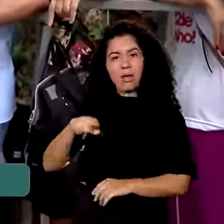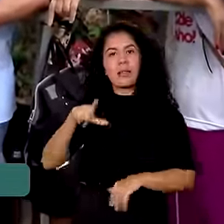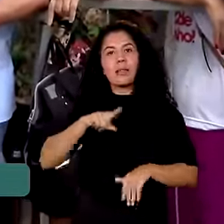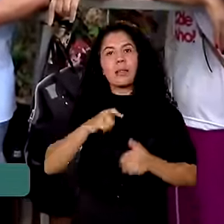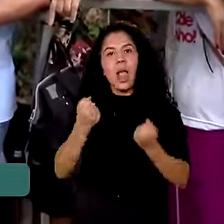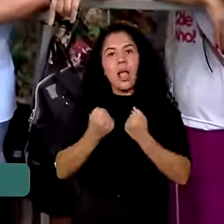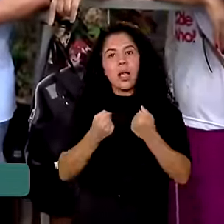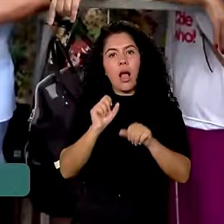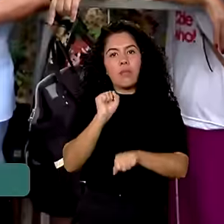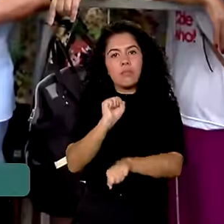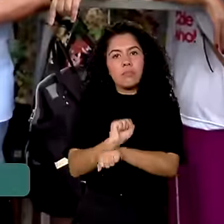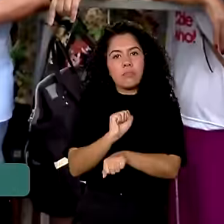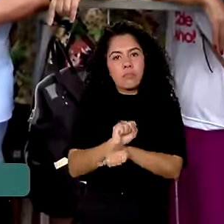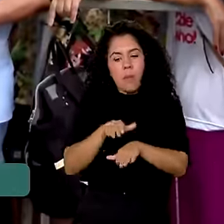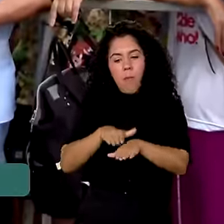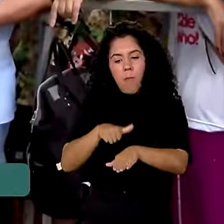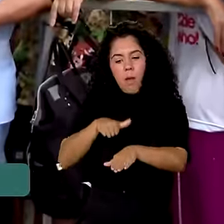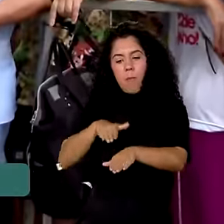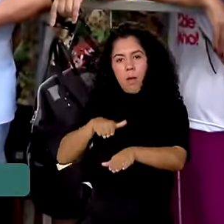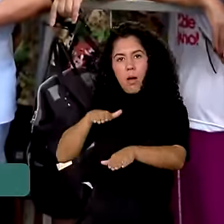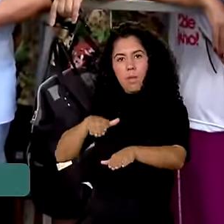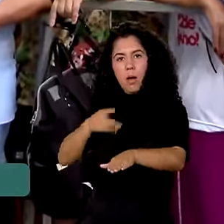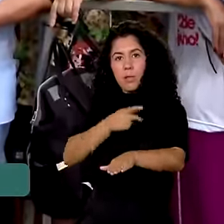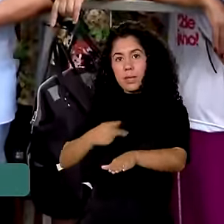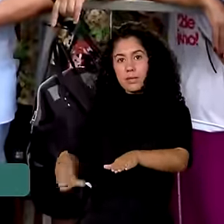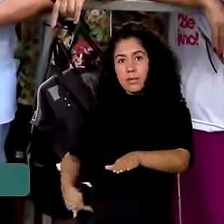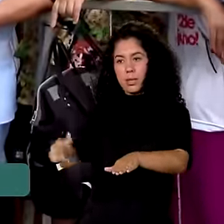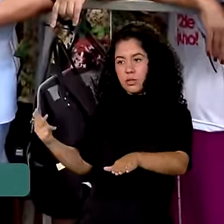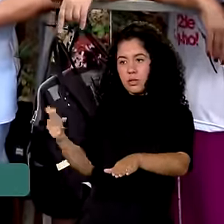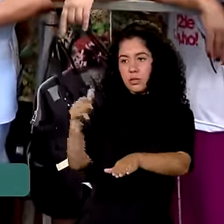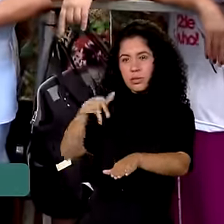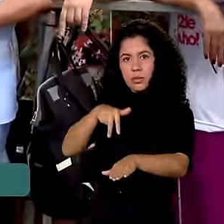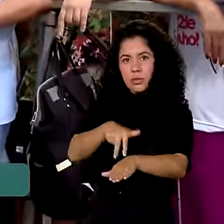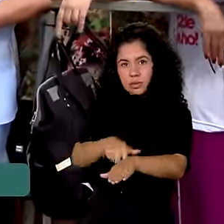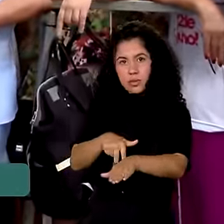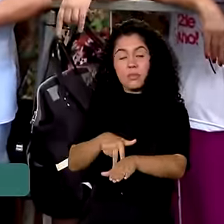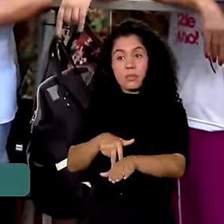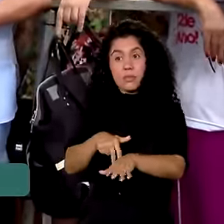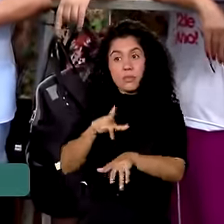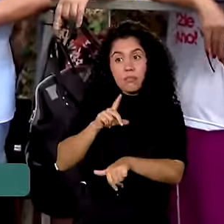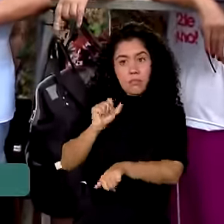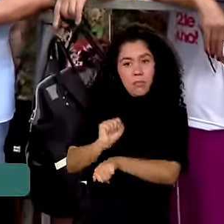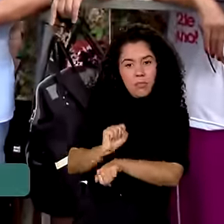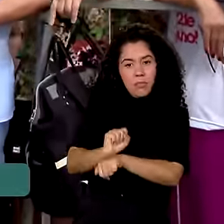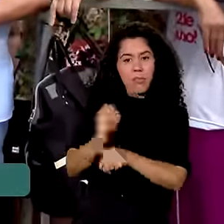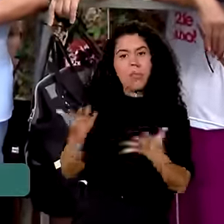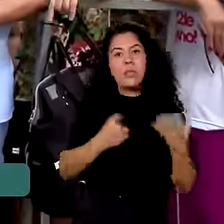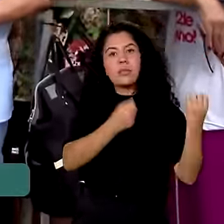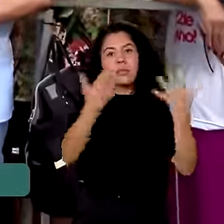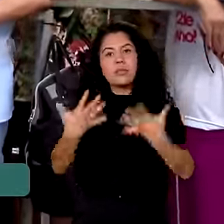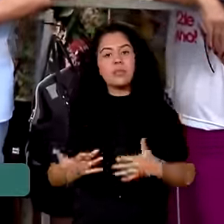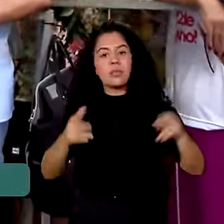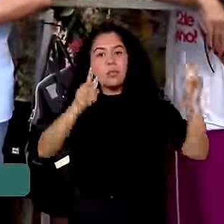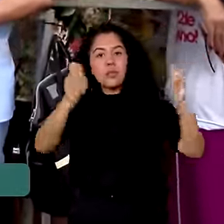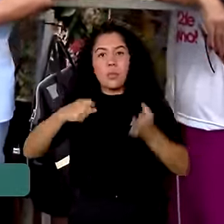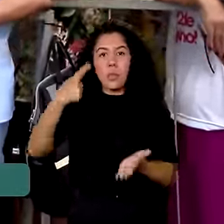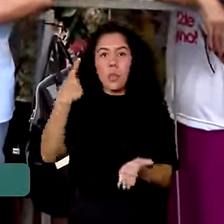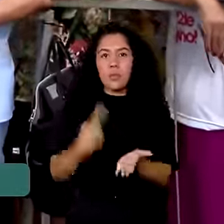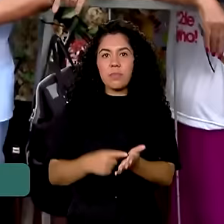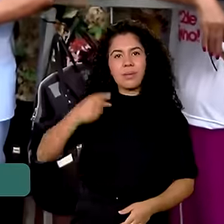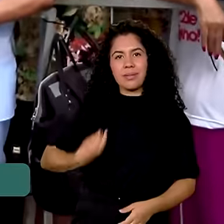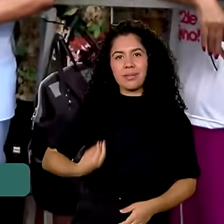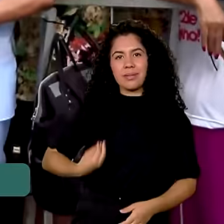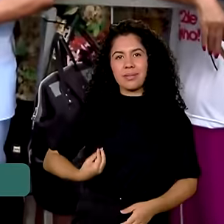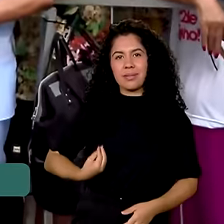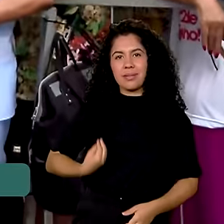posicionados, só esperando a chegada do presidente. E quando o presidente não chega, vamos falar um pouco sobre a agenda de ontem